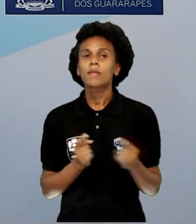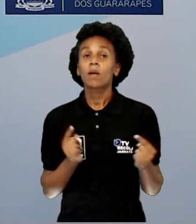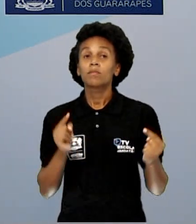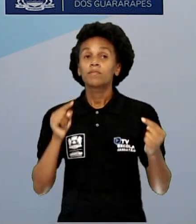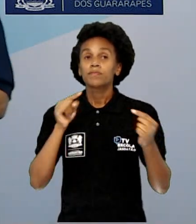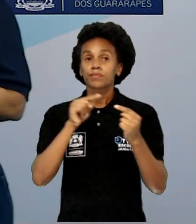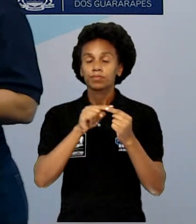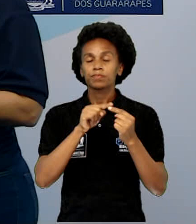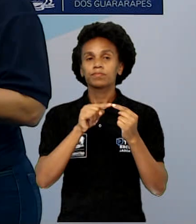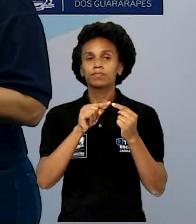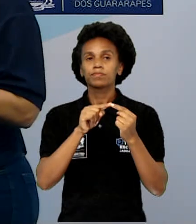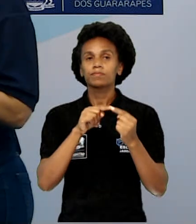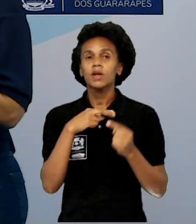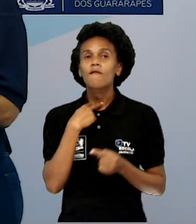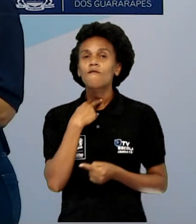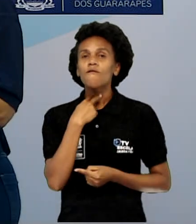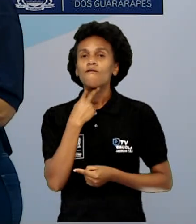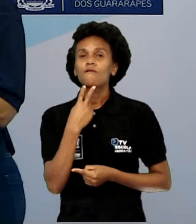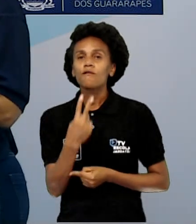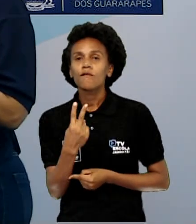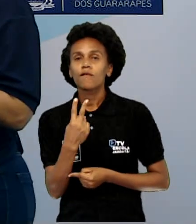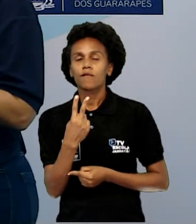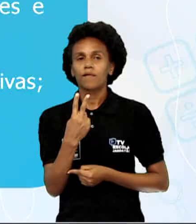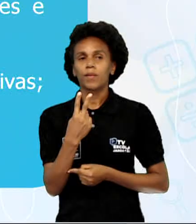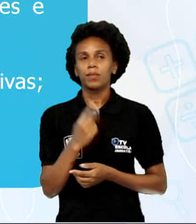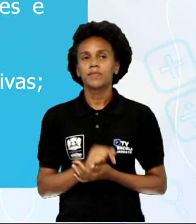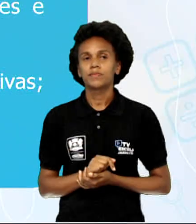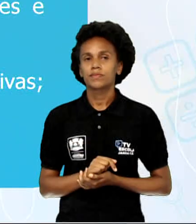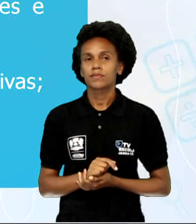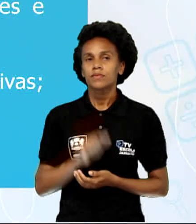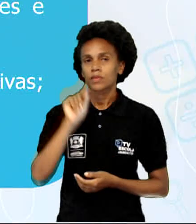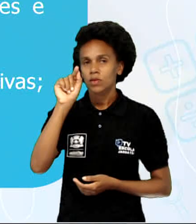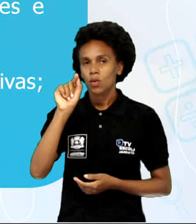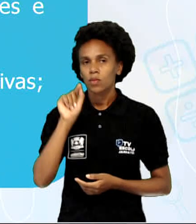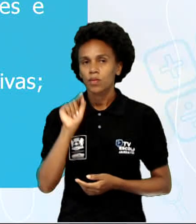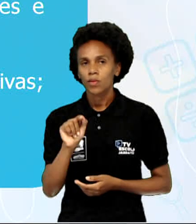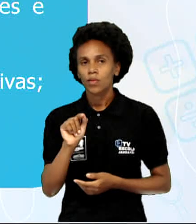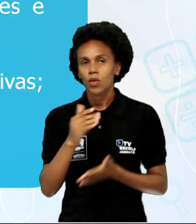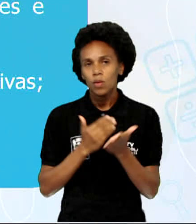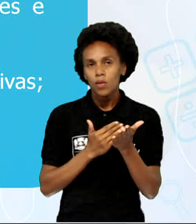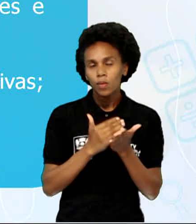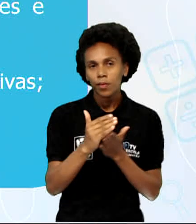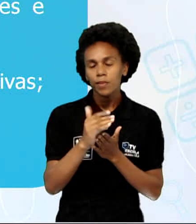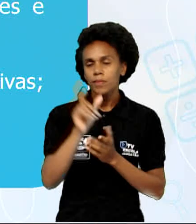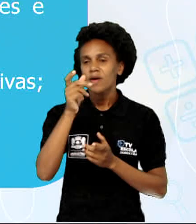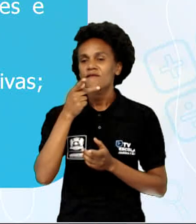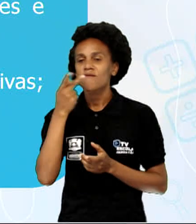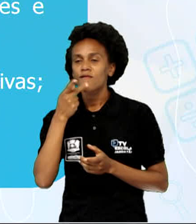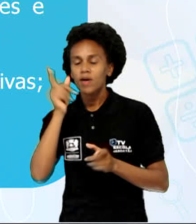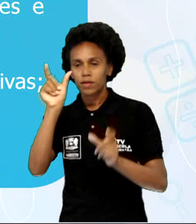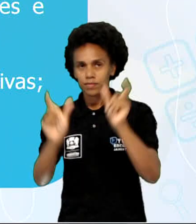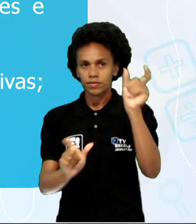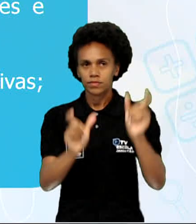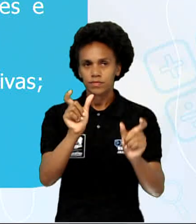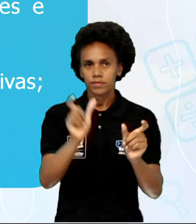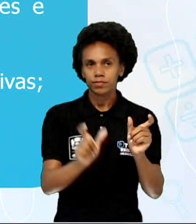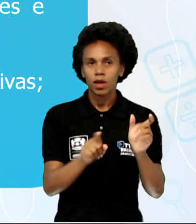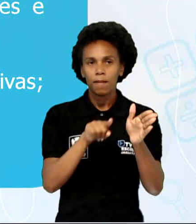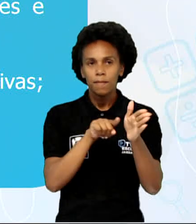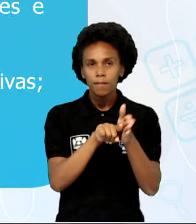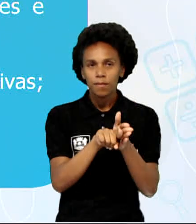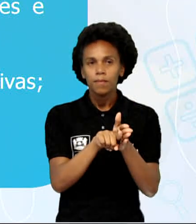está certo? Dois pontos. Iniciar a fala das personagens. Travessão. Indicar as falas das